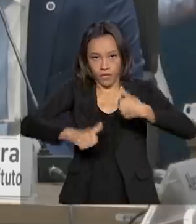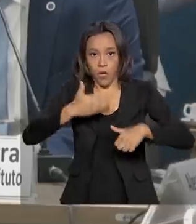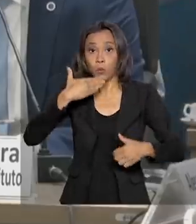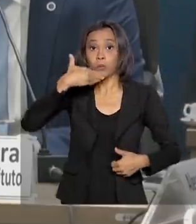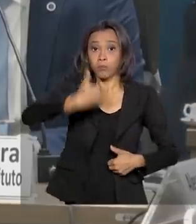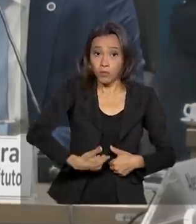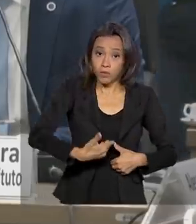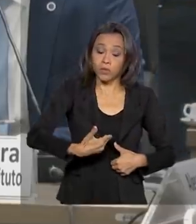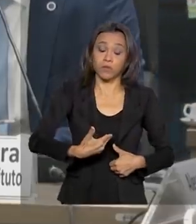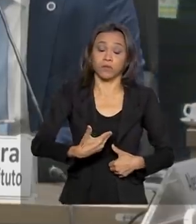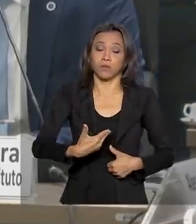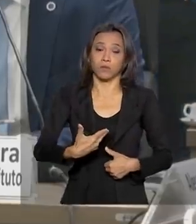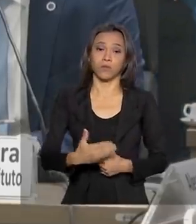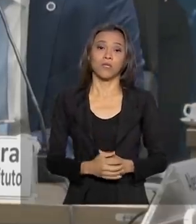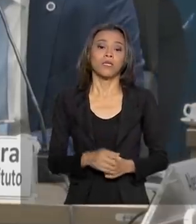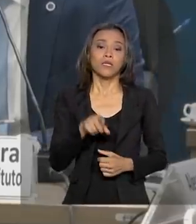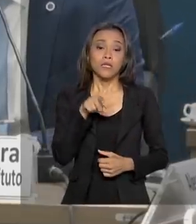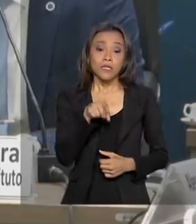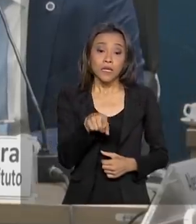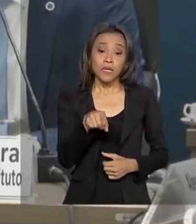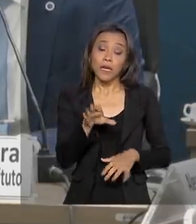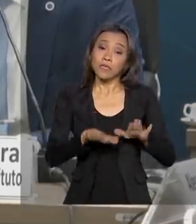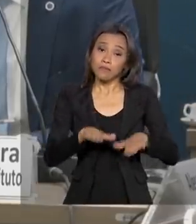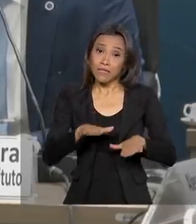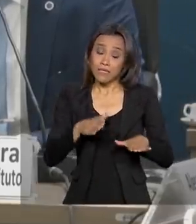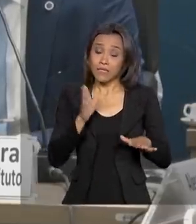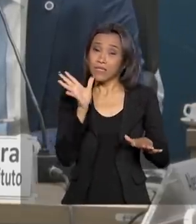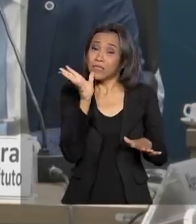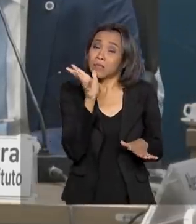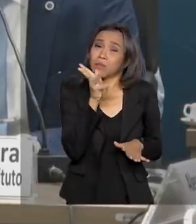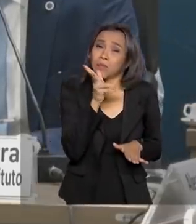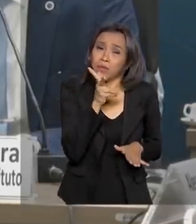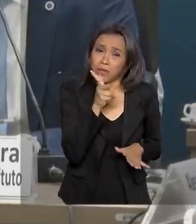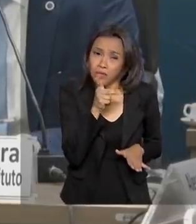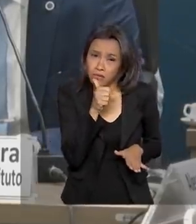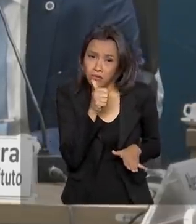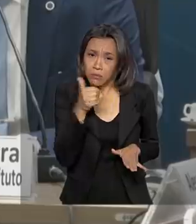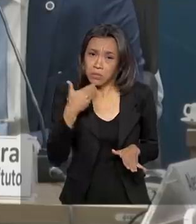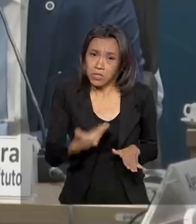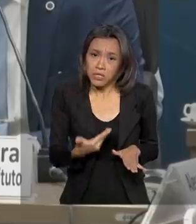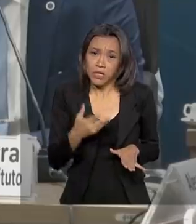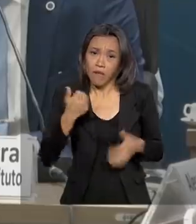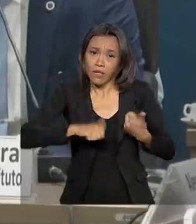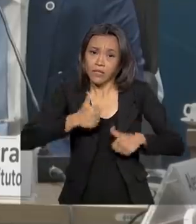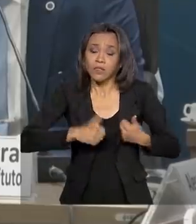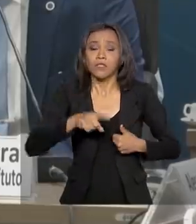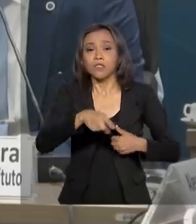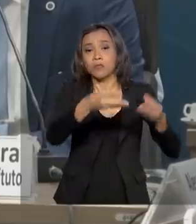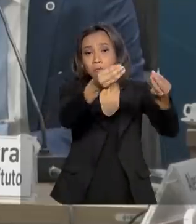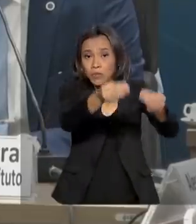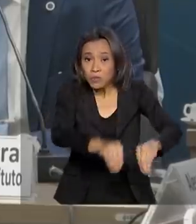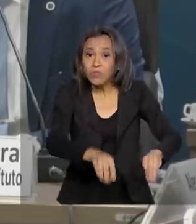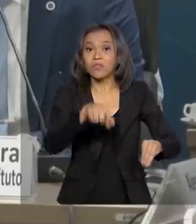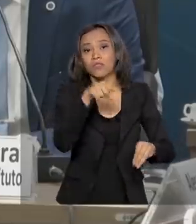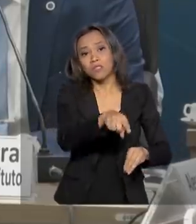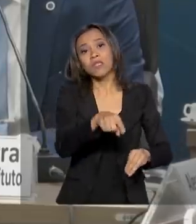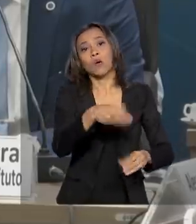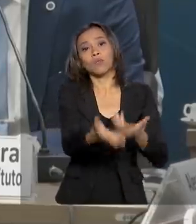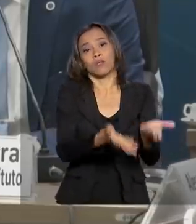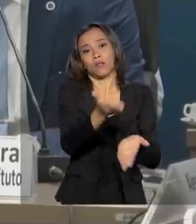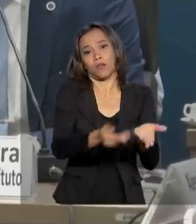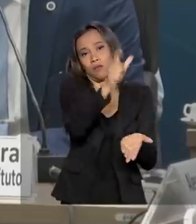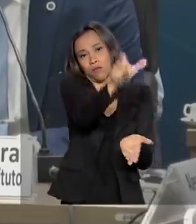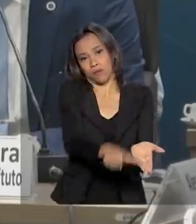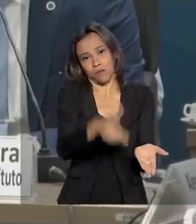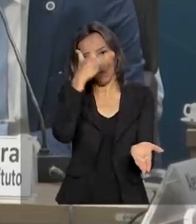prazos elevados, prejudicando diretamente o acesso de pacientes a terapias prescritas por seus médicos, o que